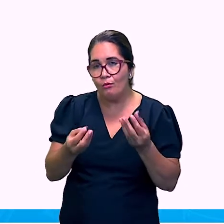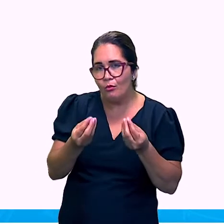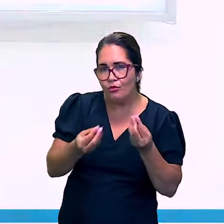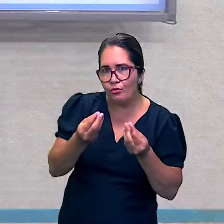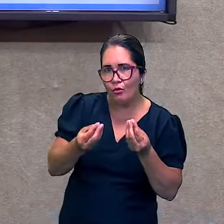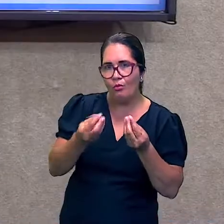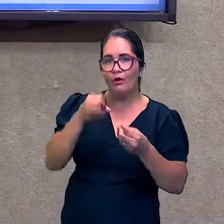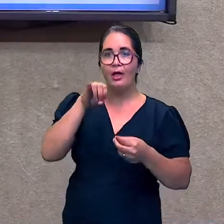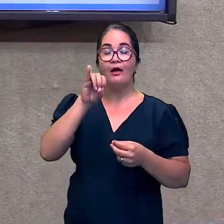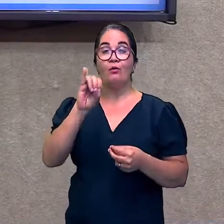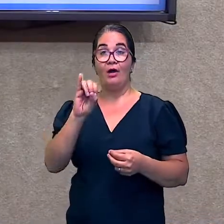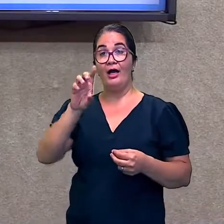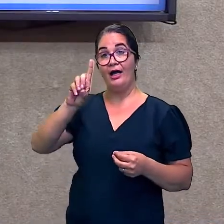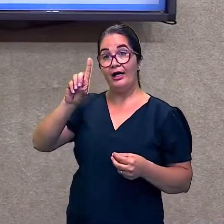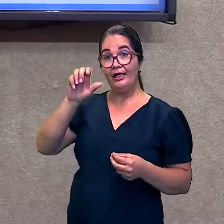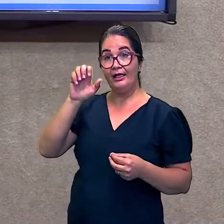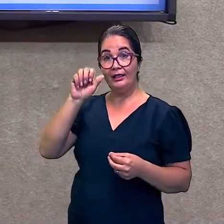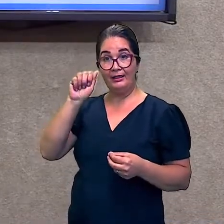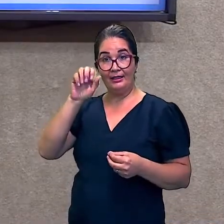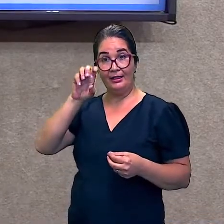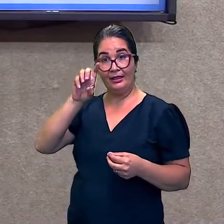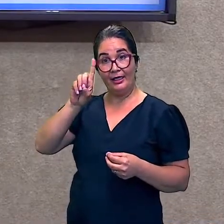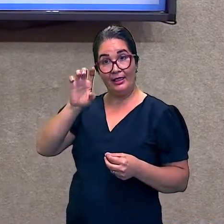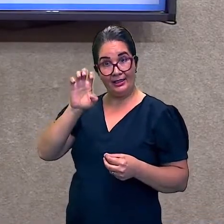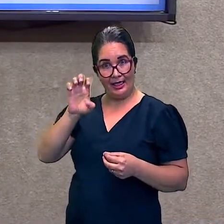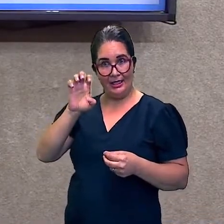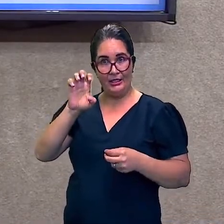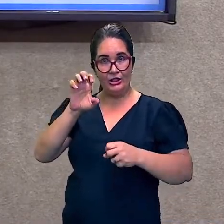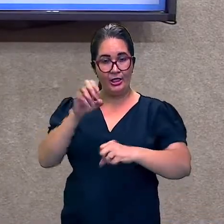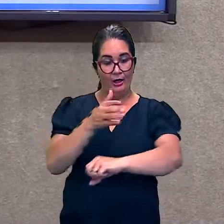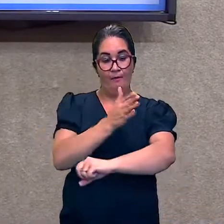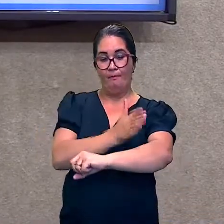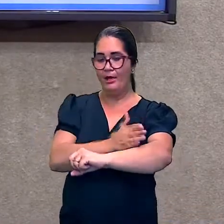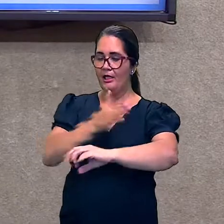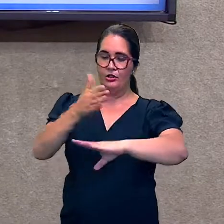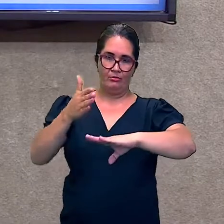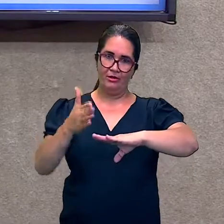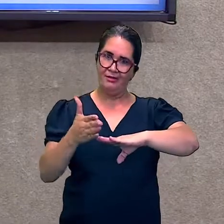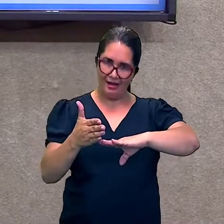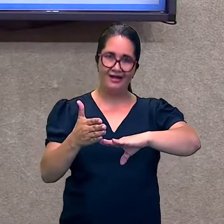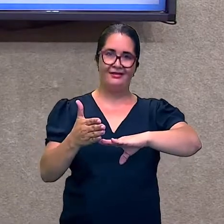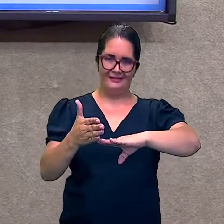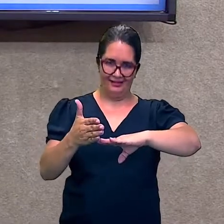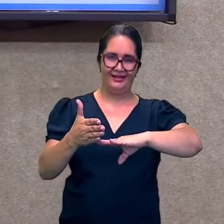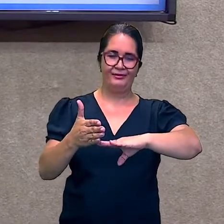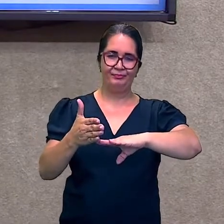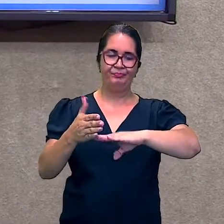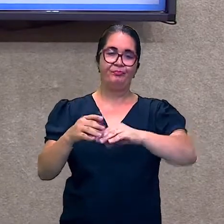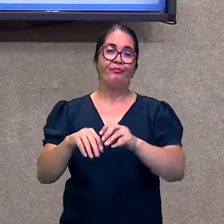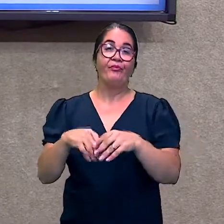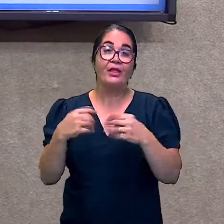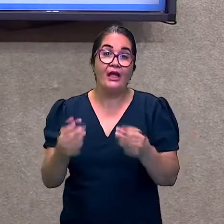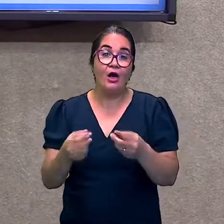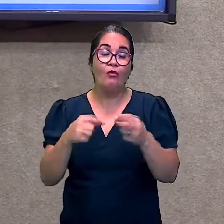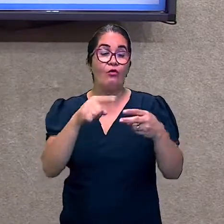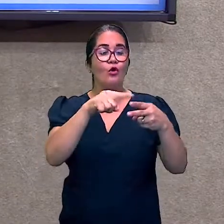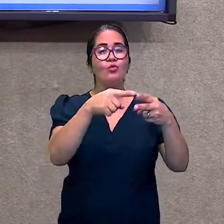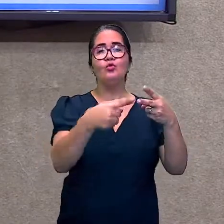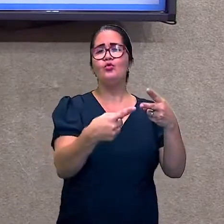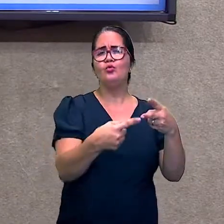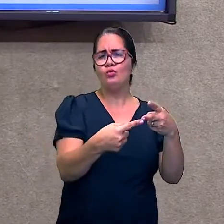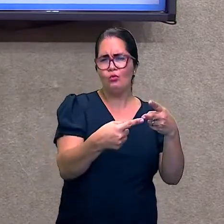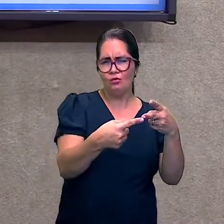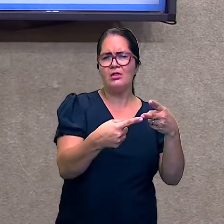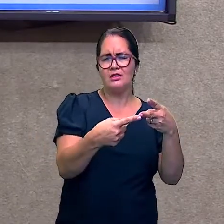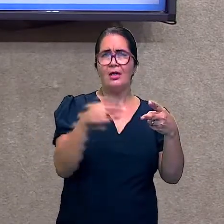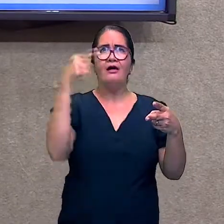correspondia ao final do feudalismo para o capitalismo. Então, duas tendências. Vamos